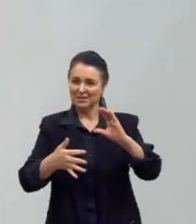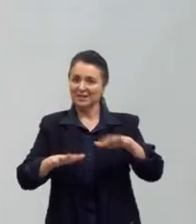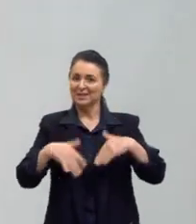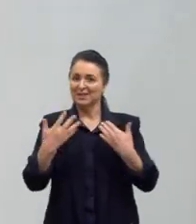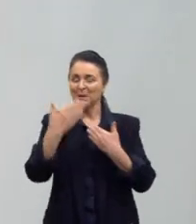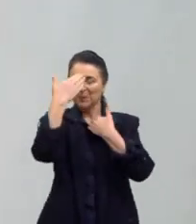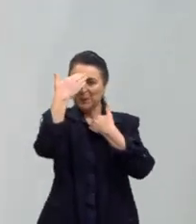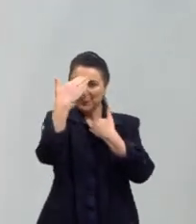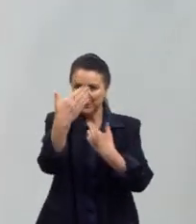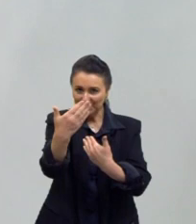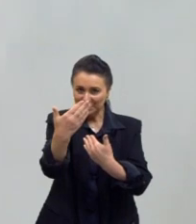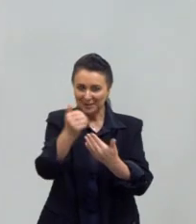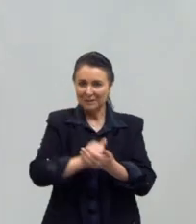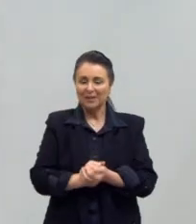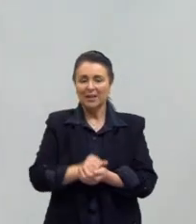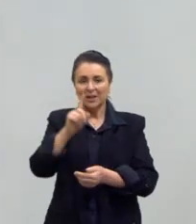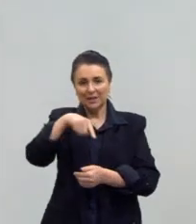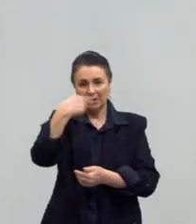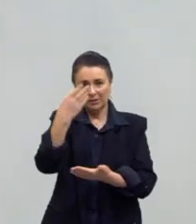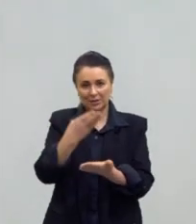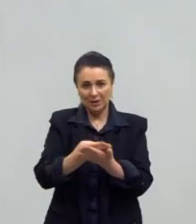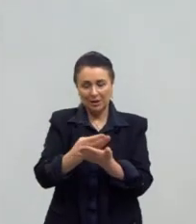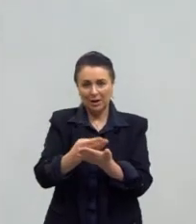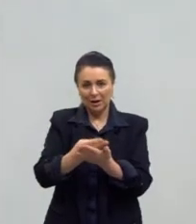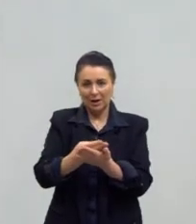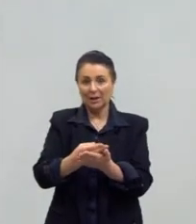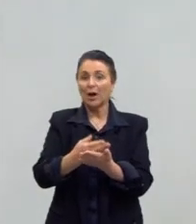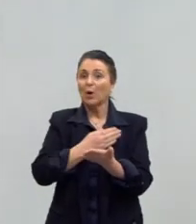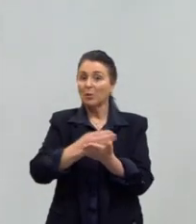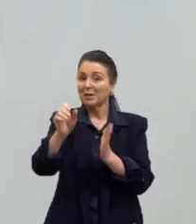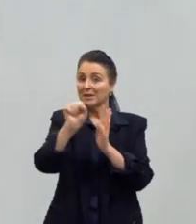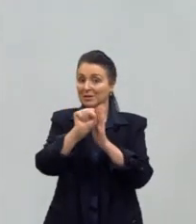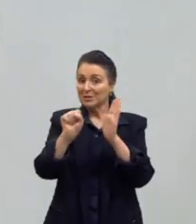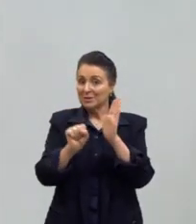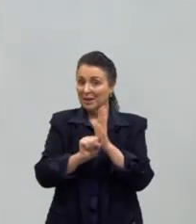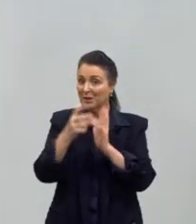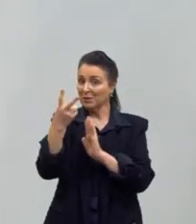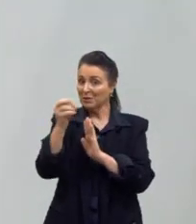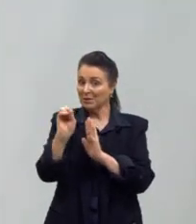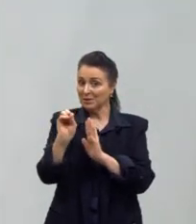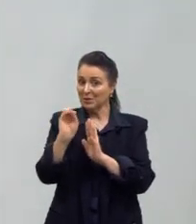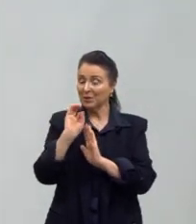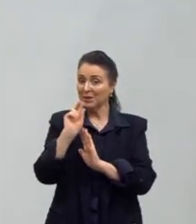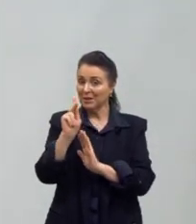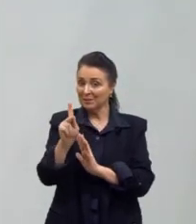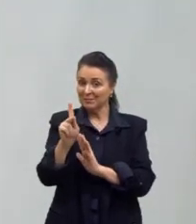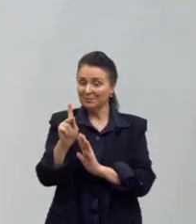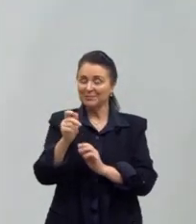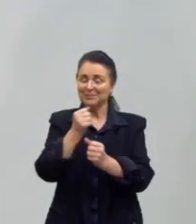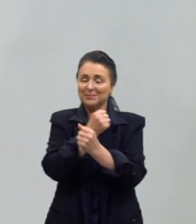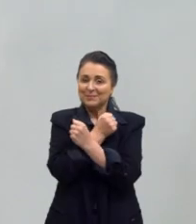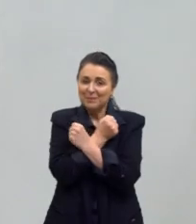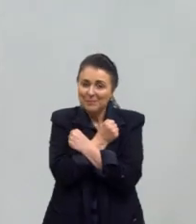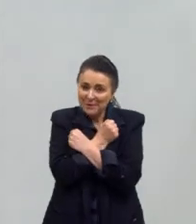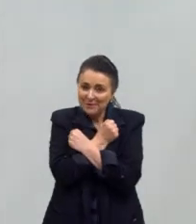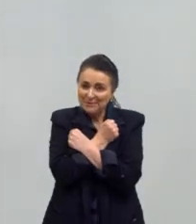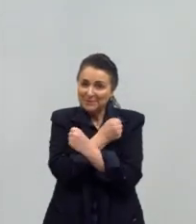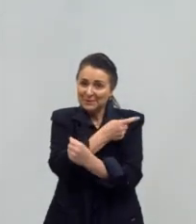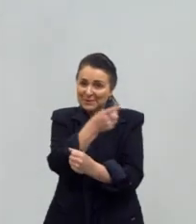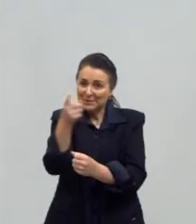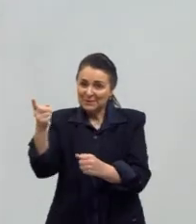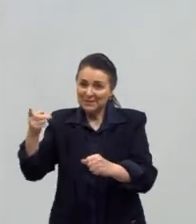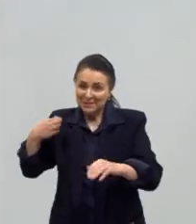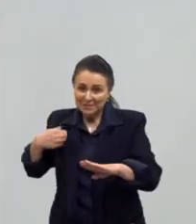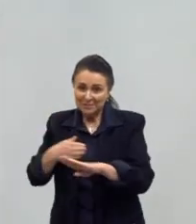muito obrigada e na próxima aula entramos no século XX. Certo, gente? Então, um abraço para todos vocês e